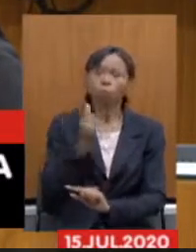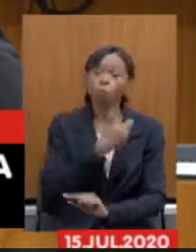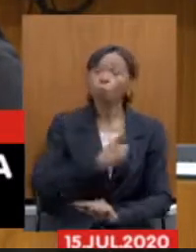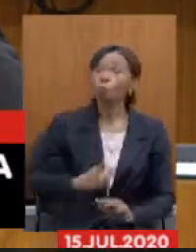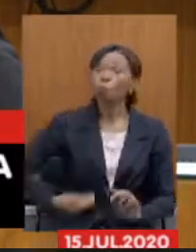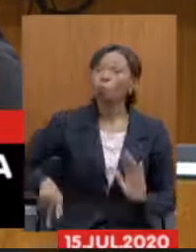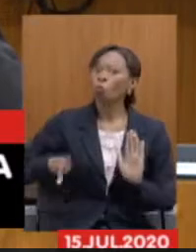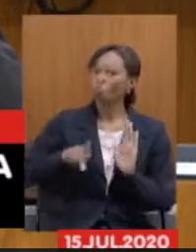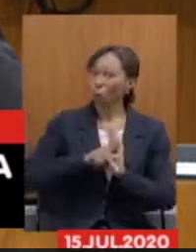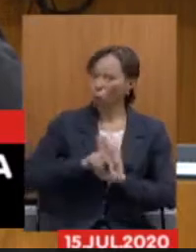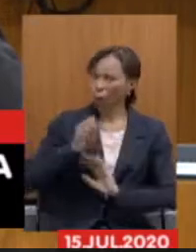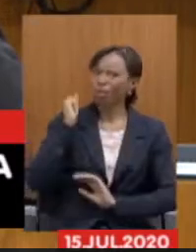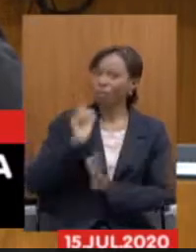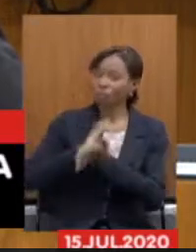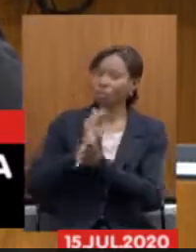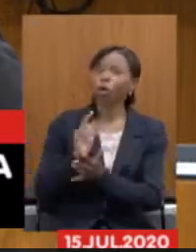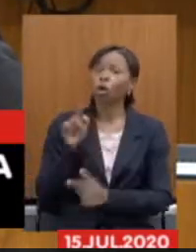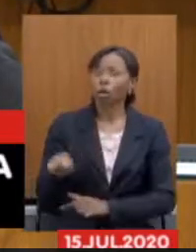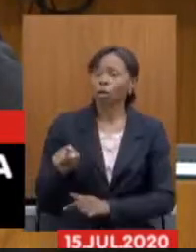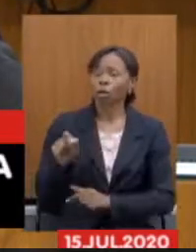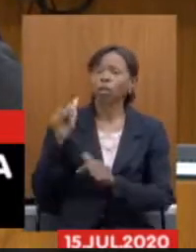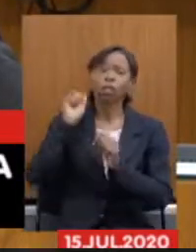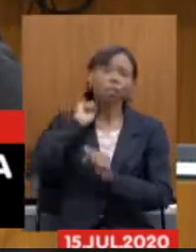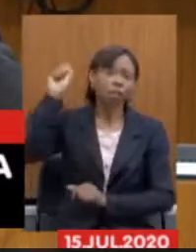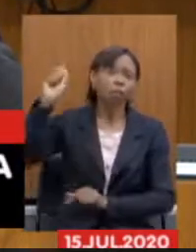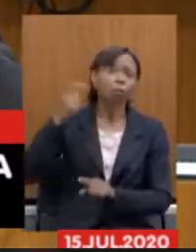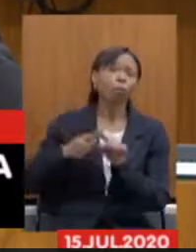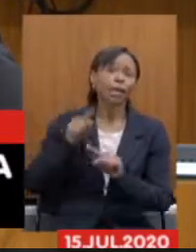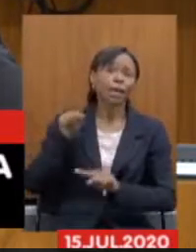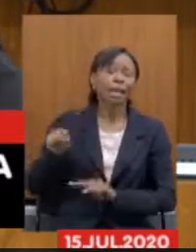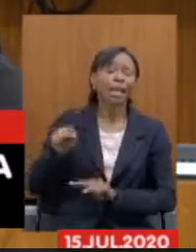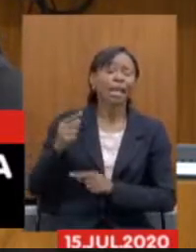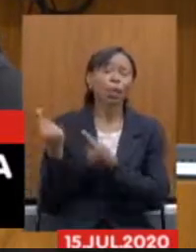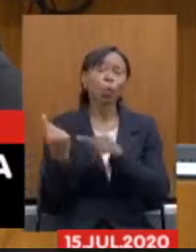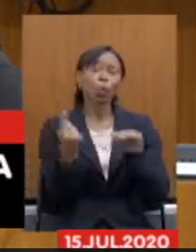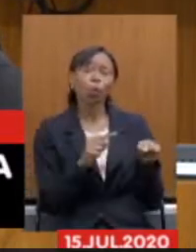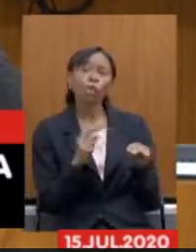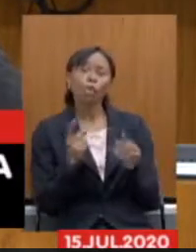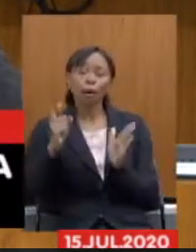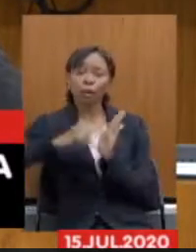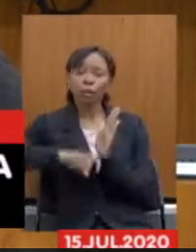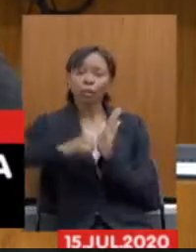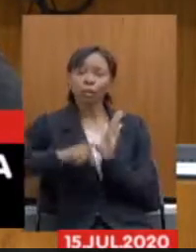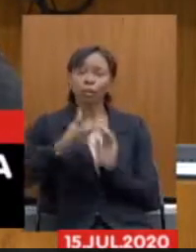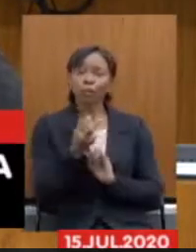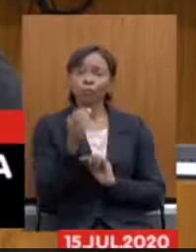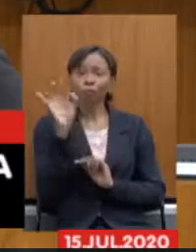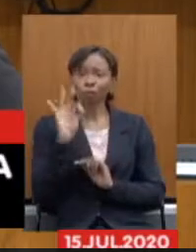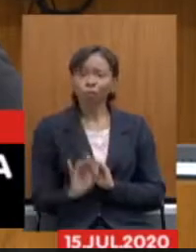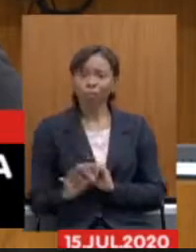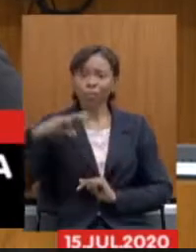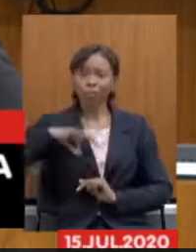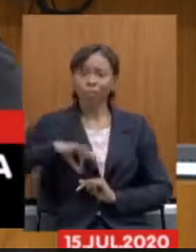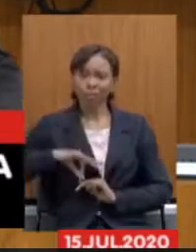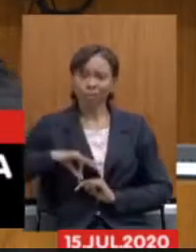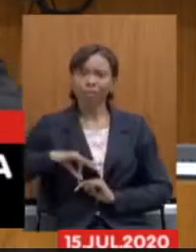porque ele era contra o um quinto, ou seja, a tributação de 20% da sua renda.